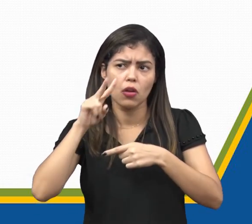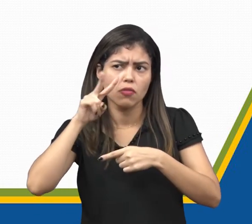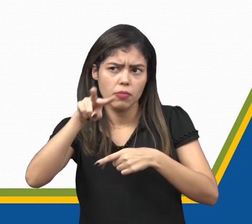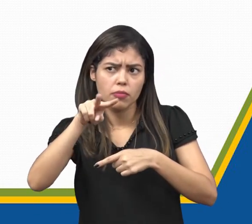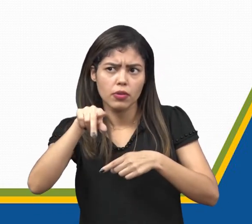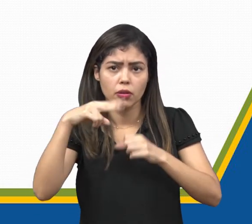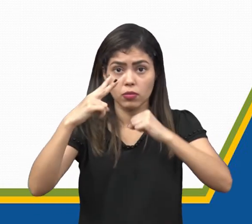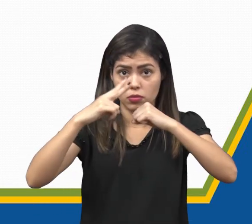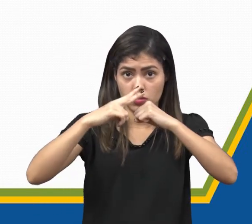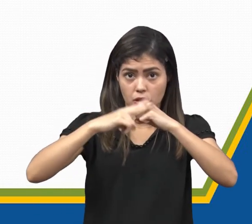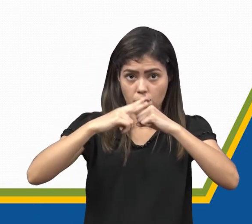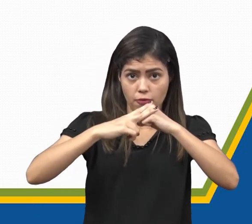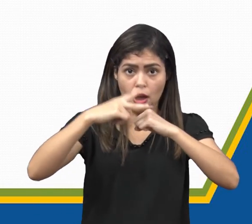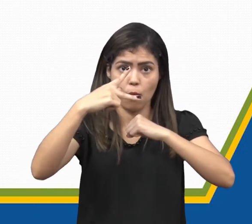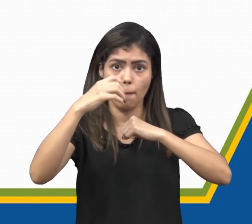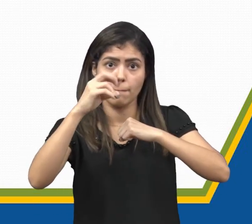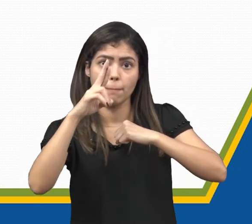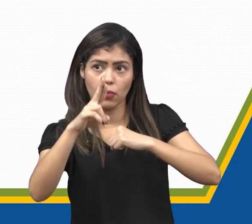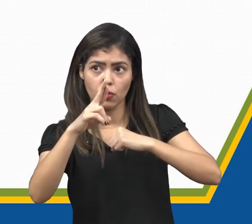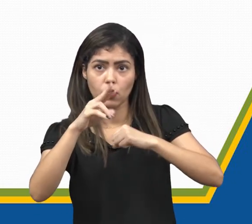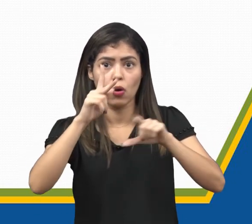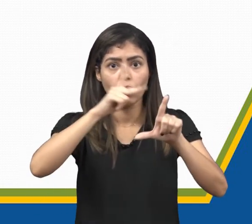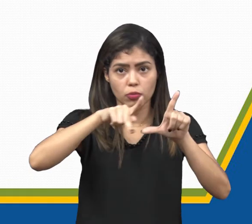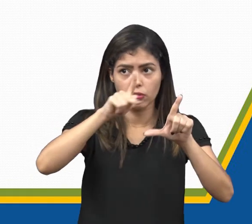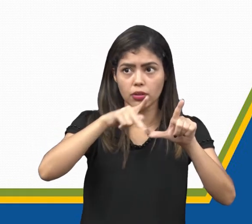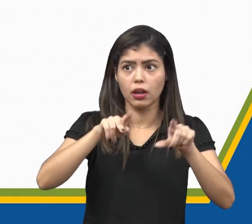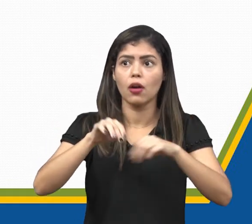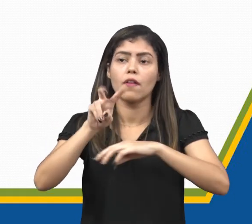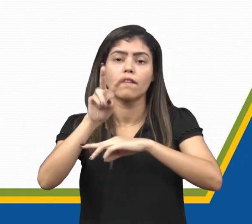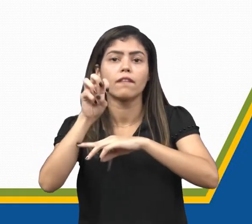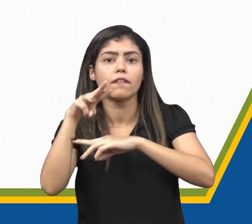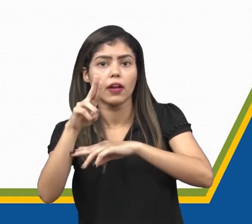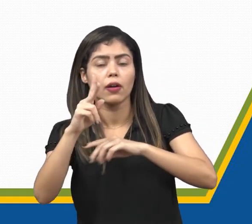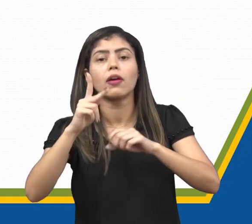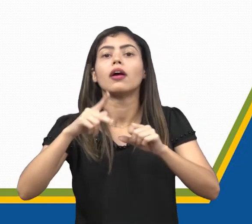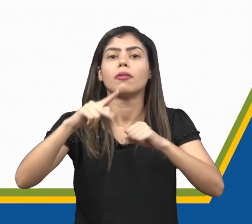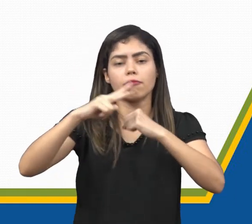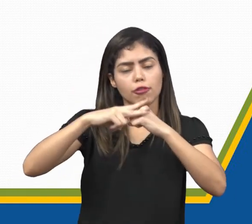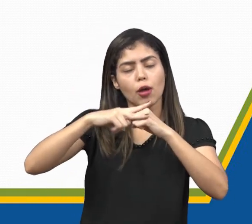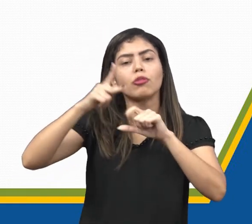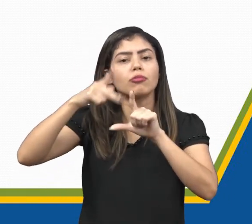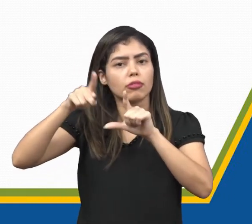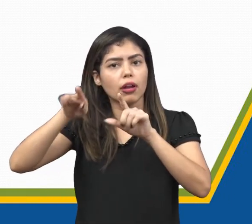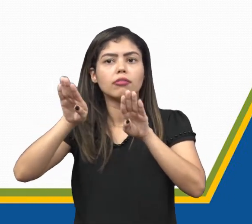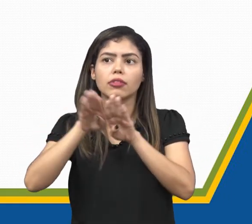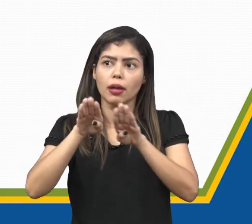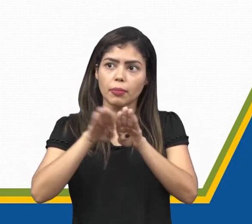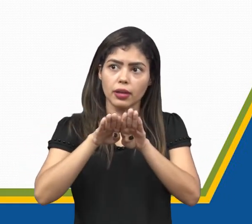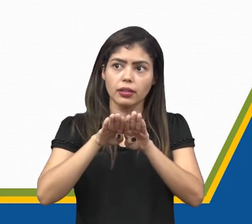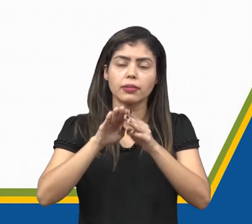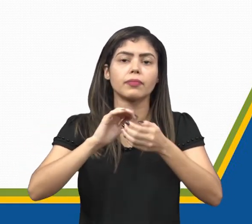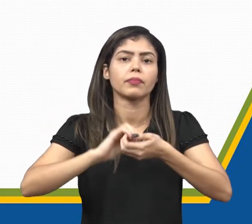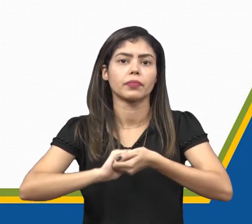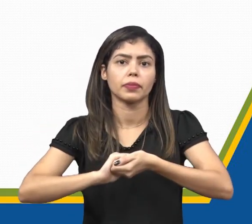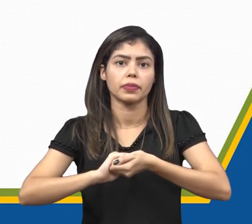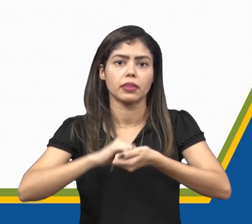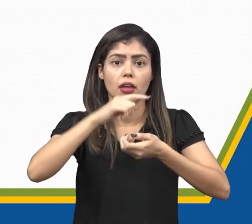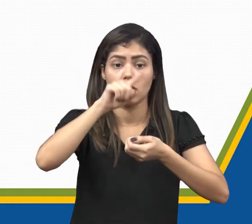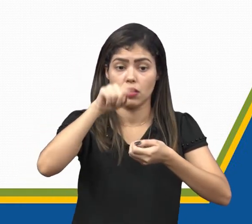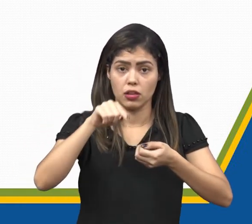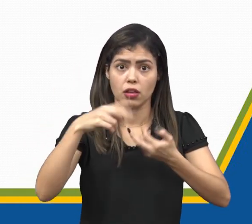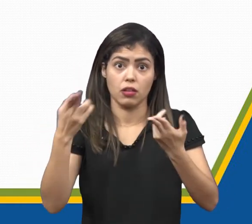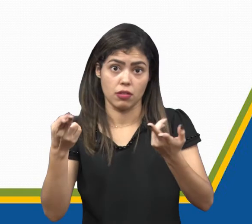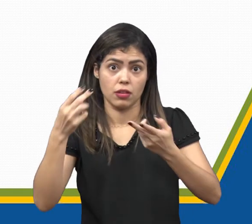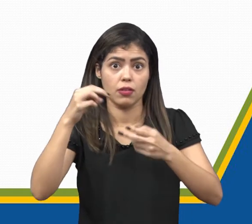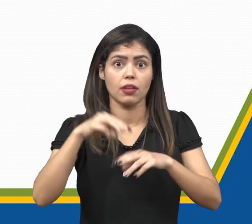por, que indica o verbo no plural. Vem, verbo no plural também. É claro que essas palavras não foram colocadas com acento, senão